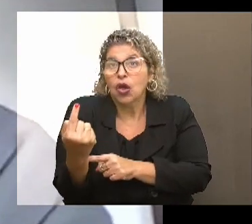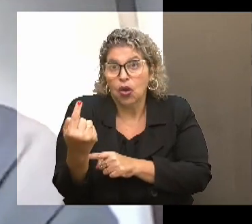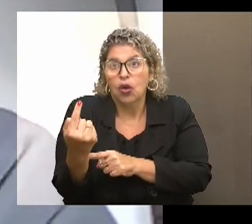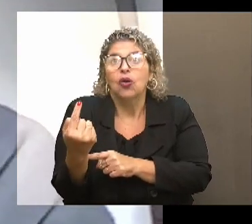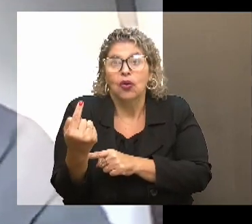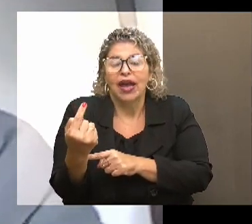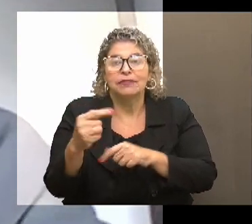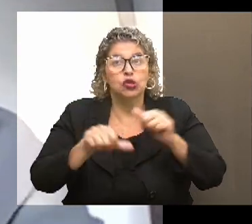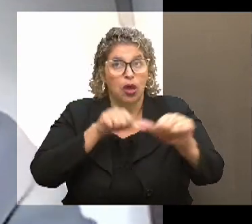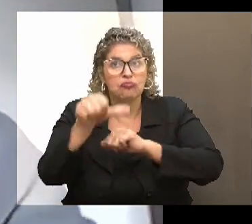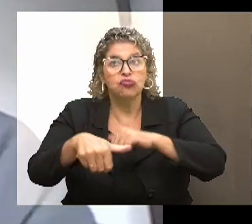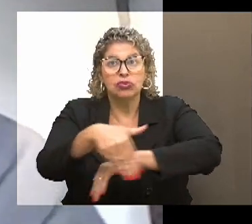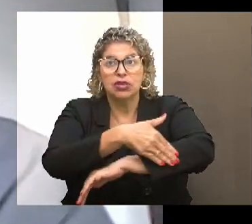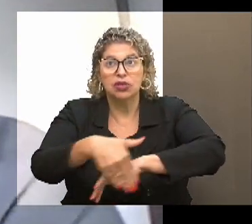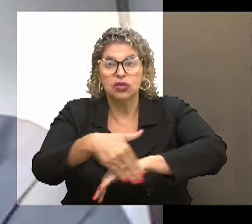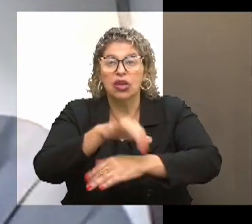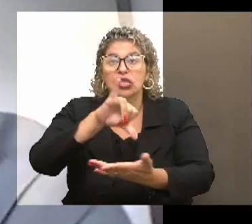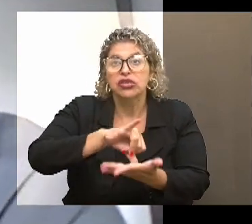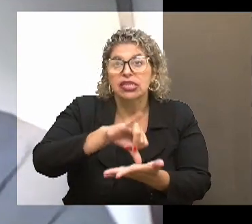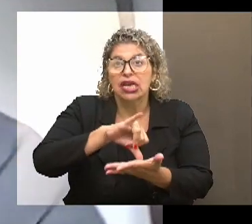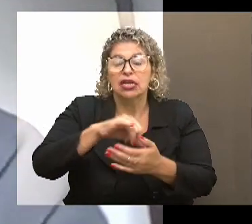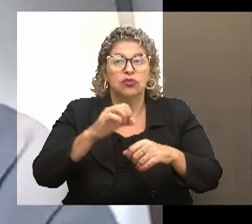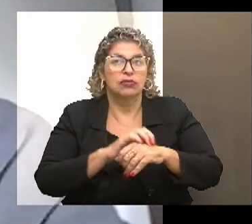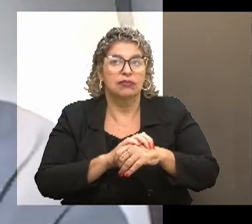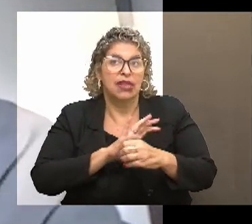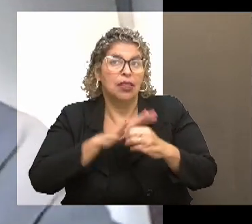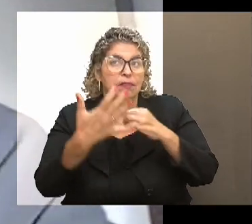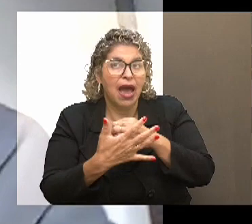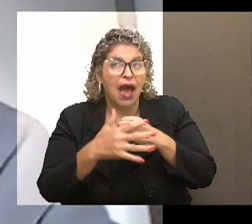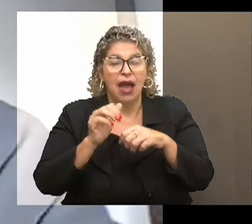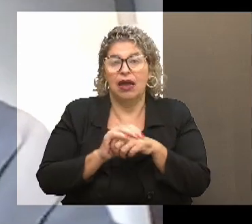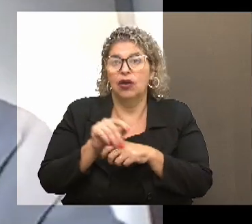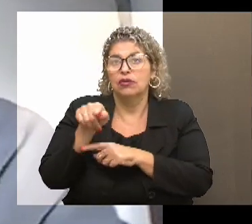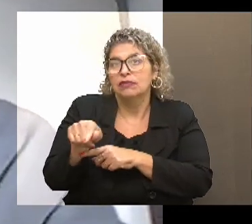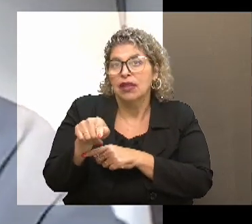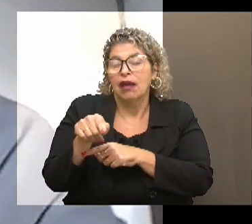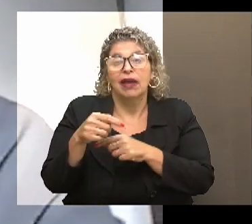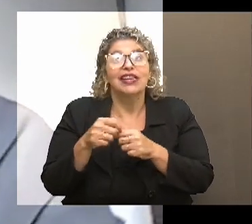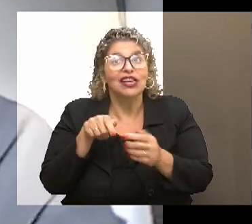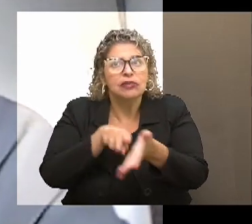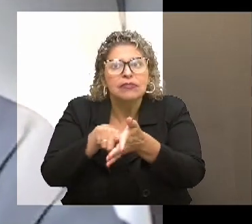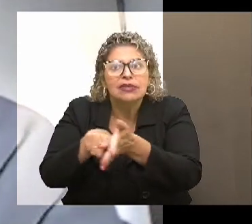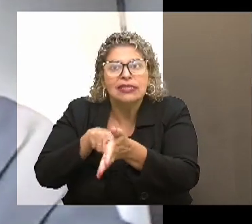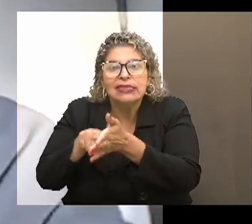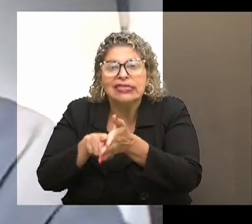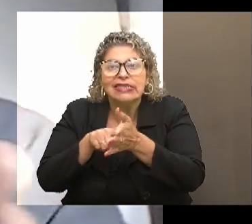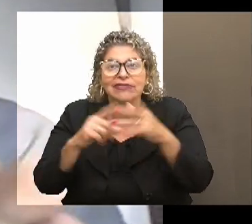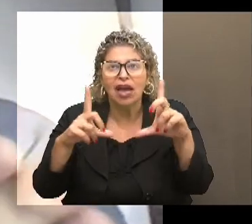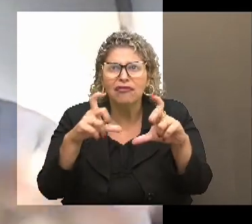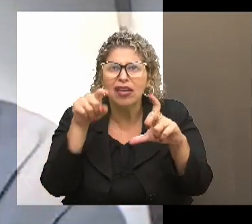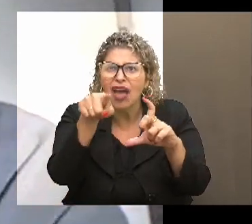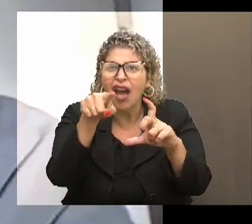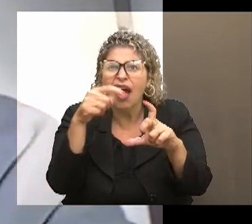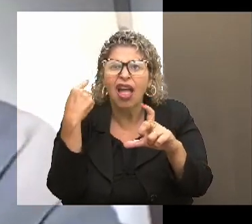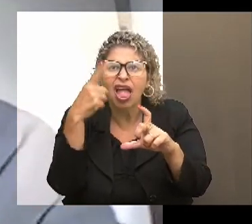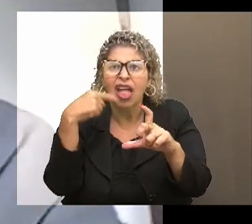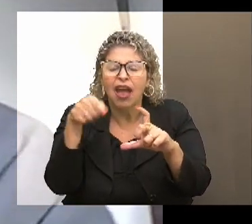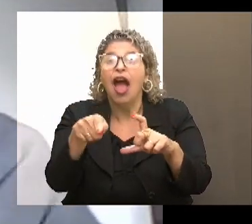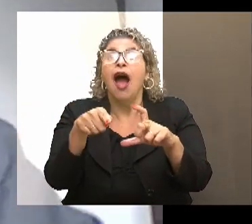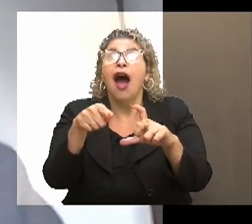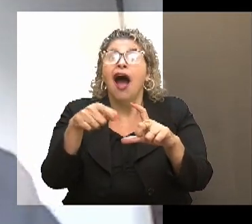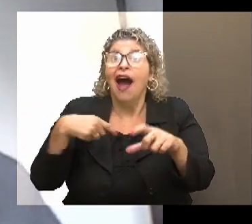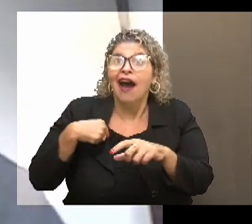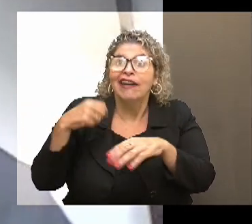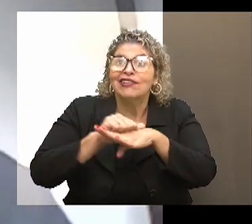nômades, né? Então um dia está no centro, outro dia está em outro bairro, está em um albergue. Então a gente foi atrás, essas pessoas tiravam a foto antes e depois,